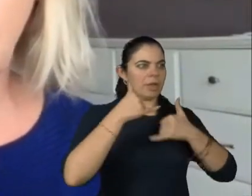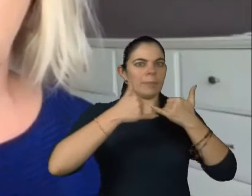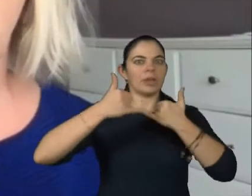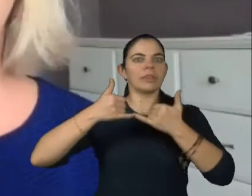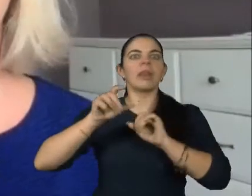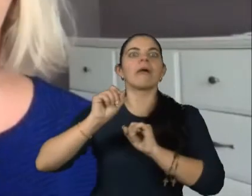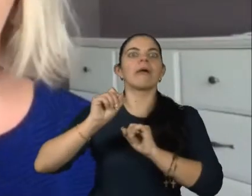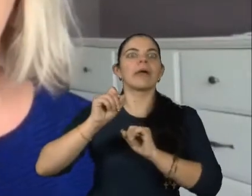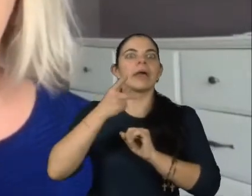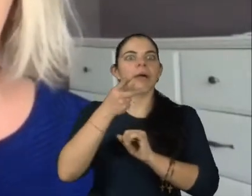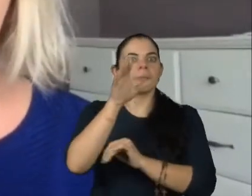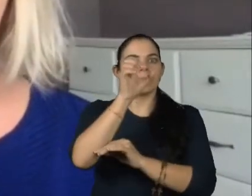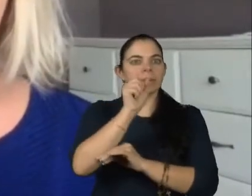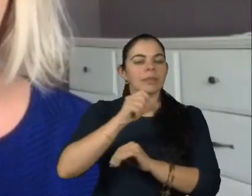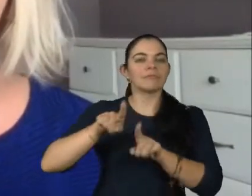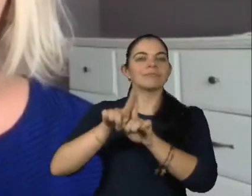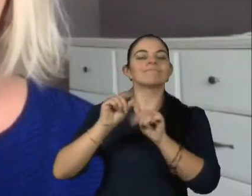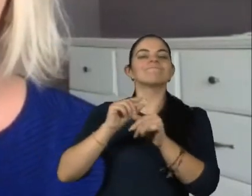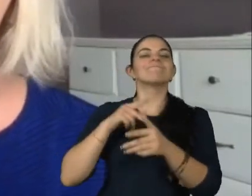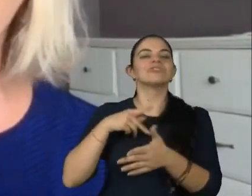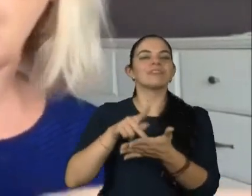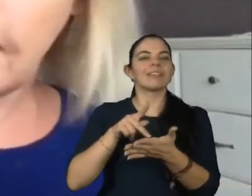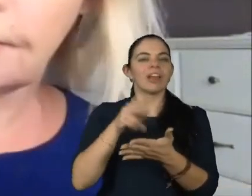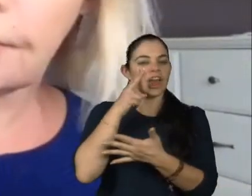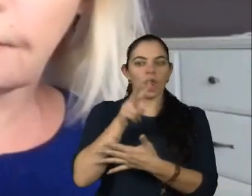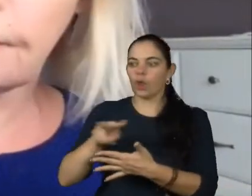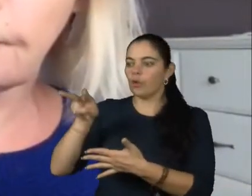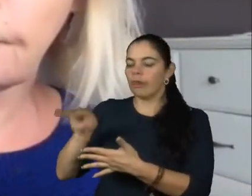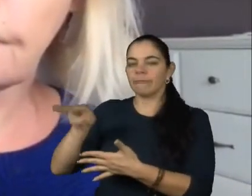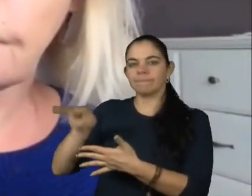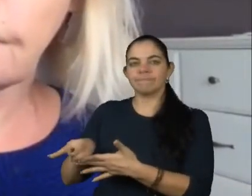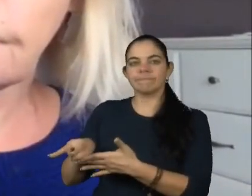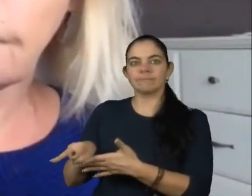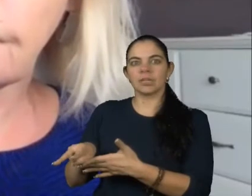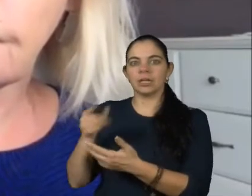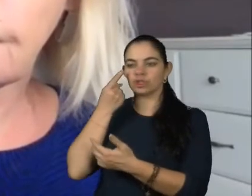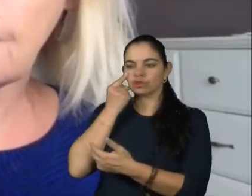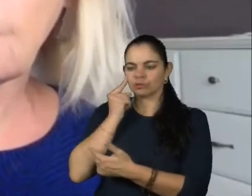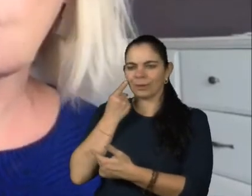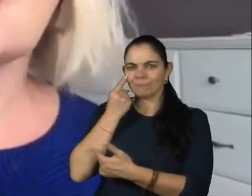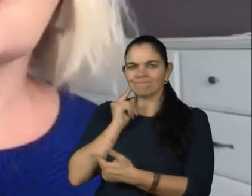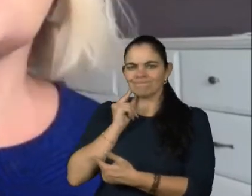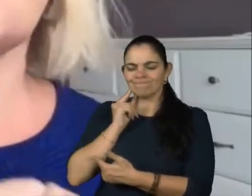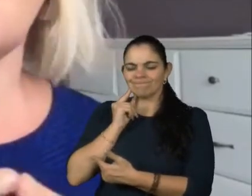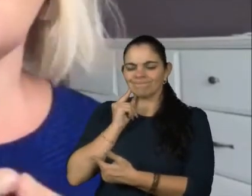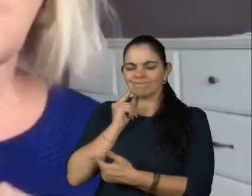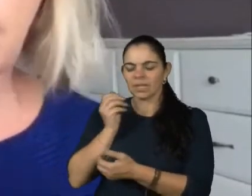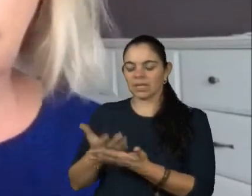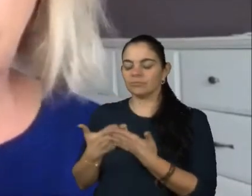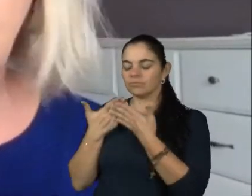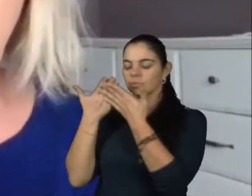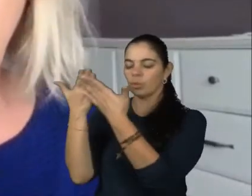faço é, era para vender lenço, porque era olhar, chorar e doar.